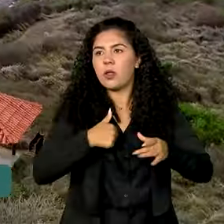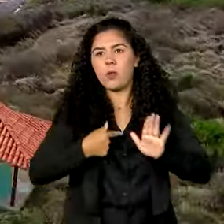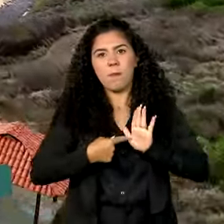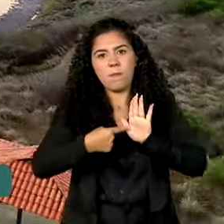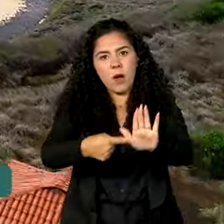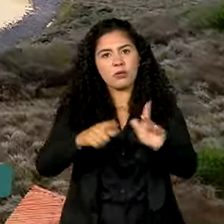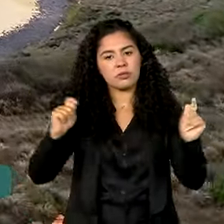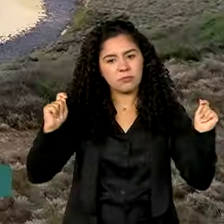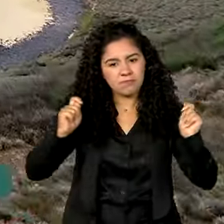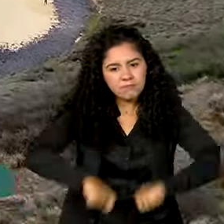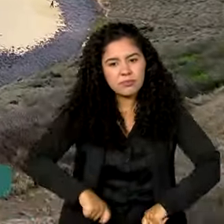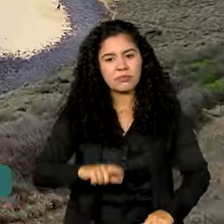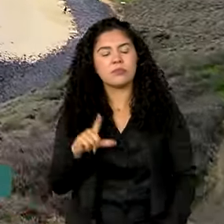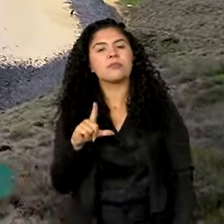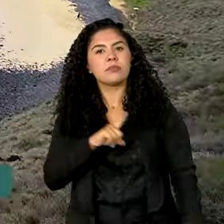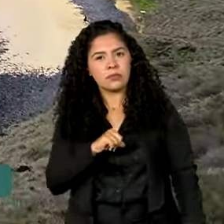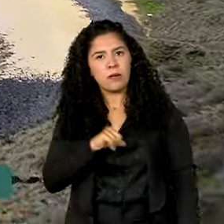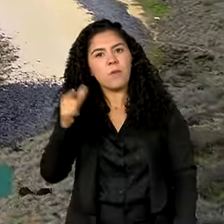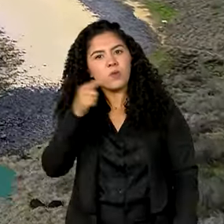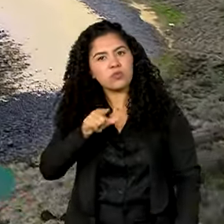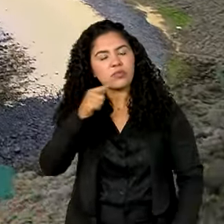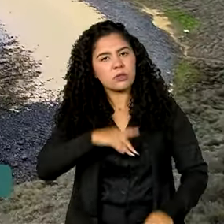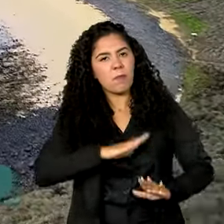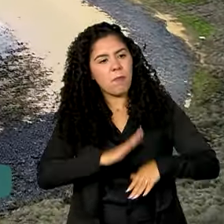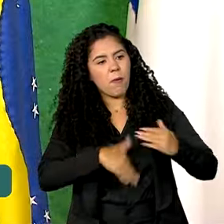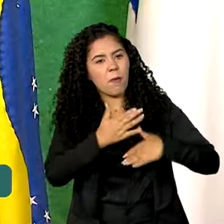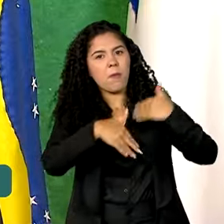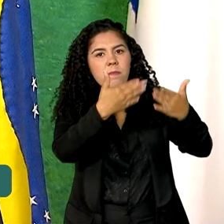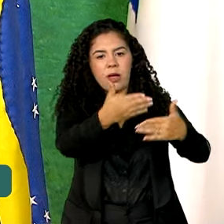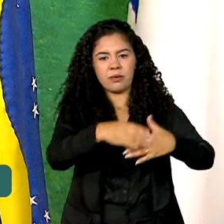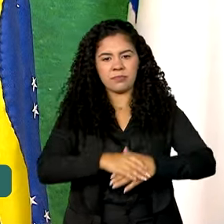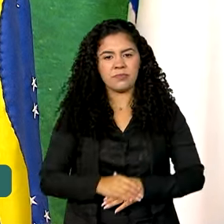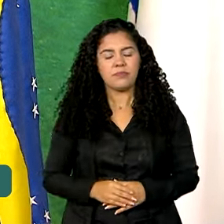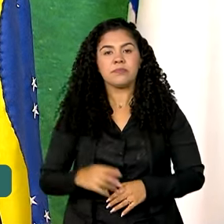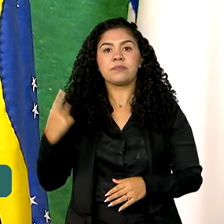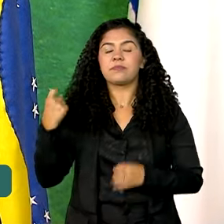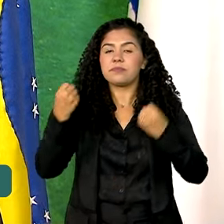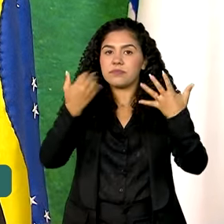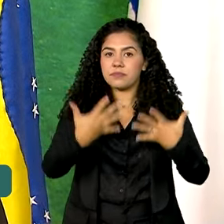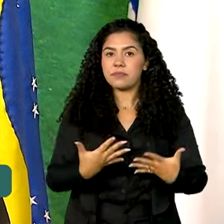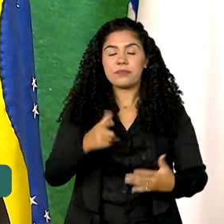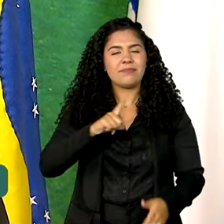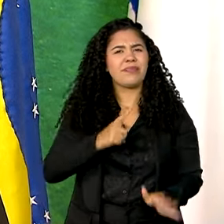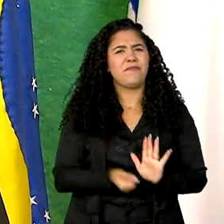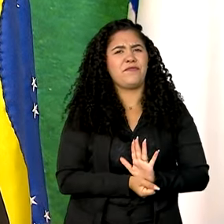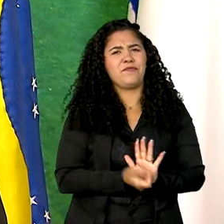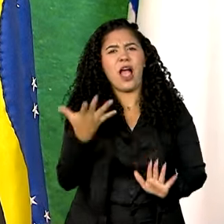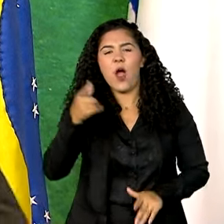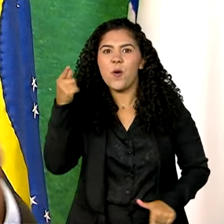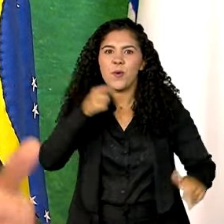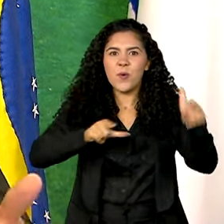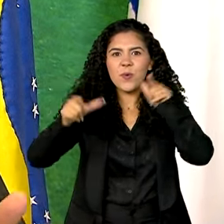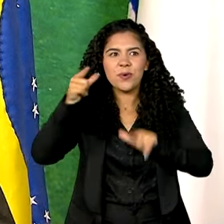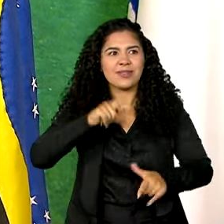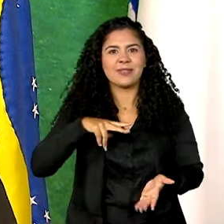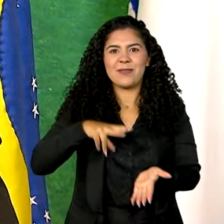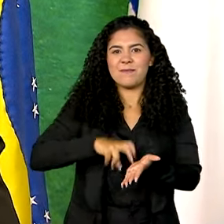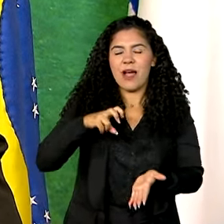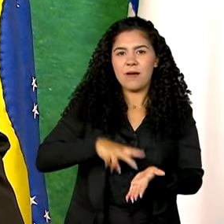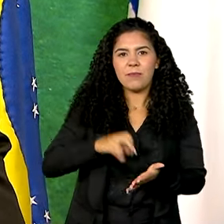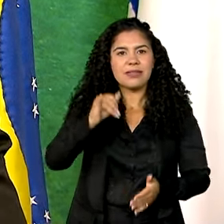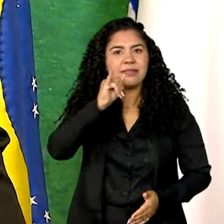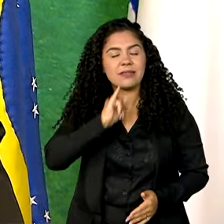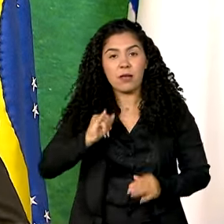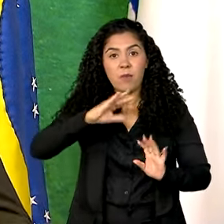potencial para crescer ainda mais nos próximos anos. Tem várias conquistas importantes para festejar. A revista Forbes Mundial